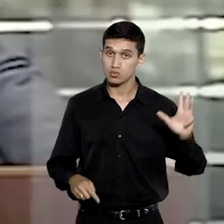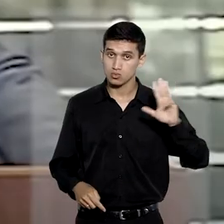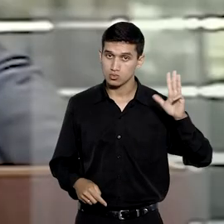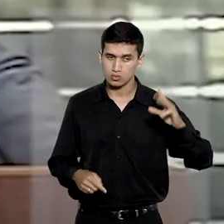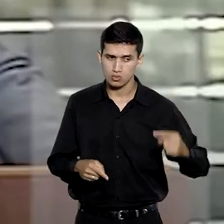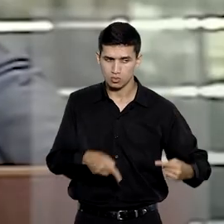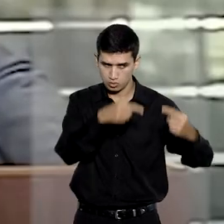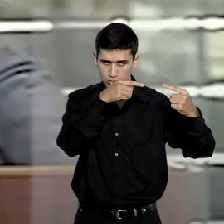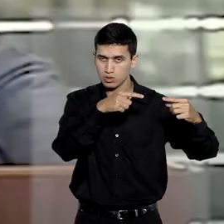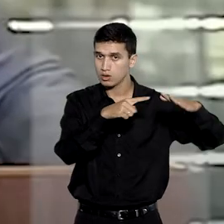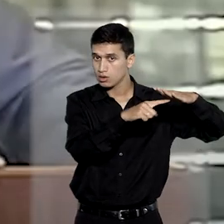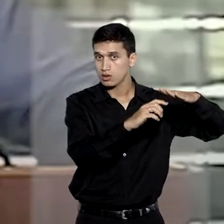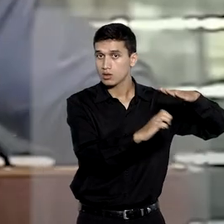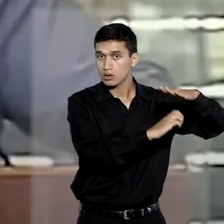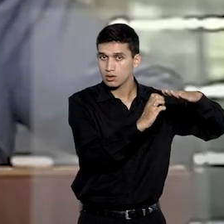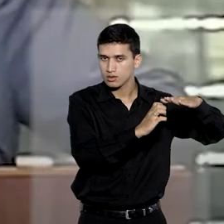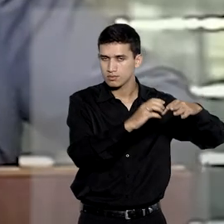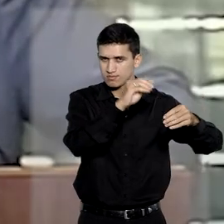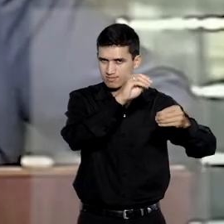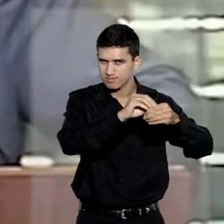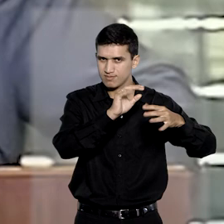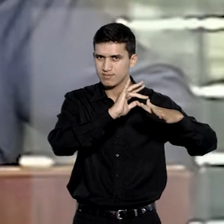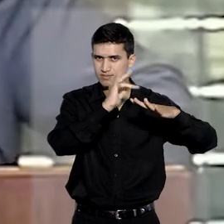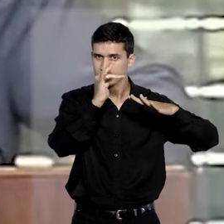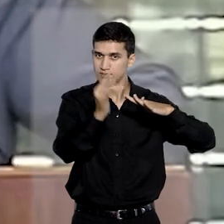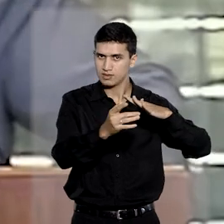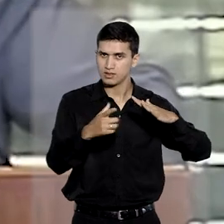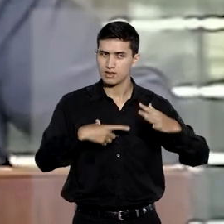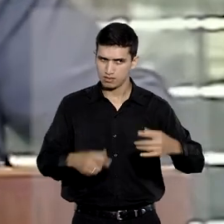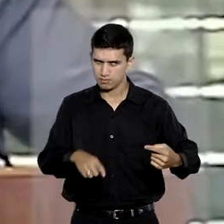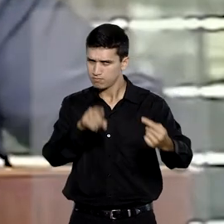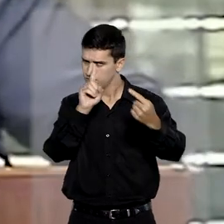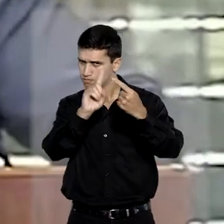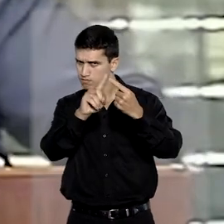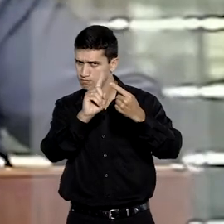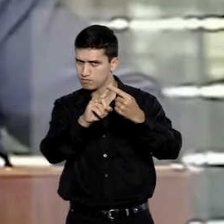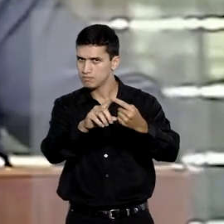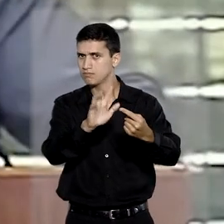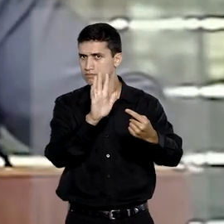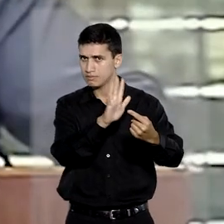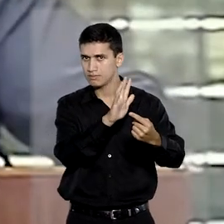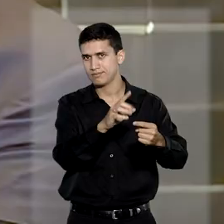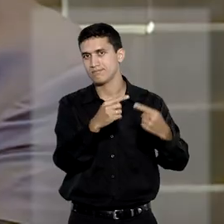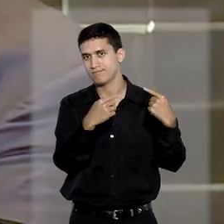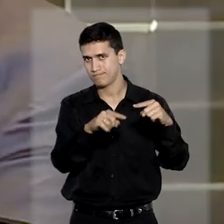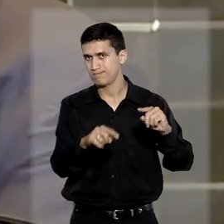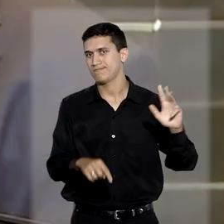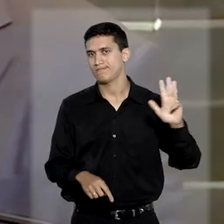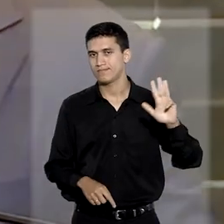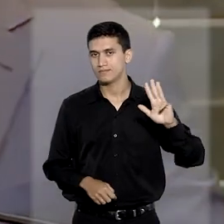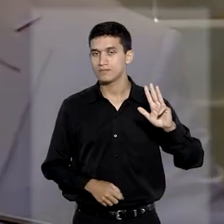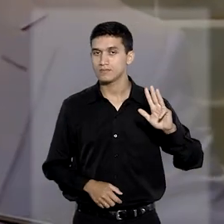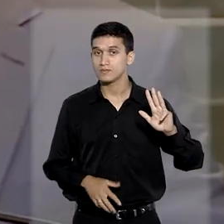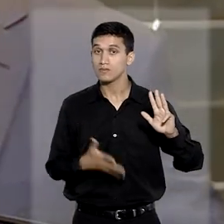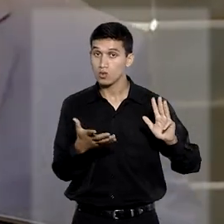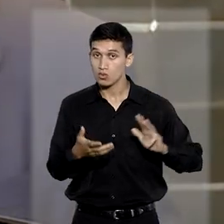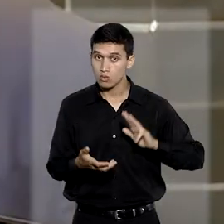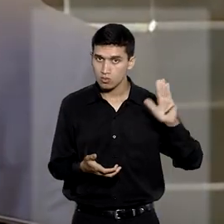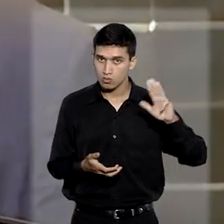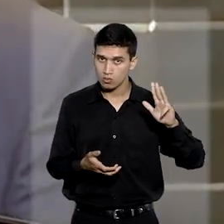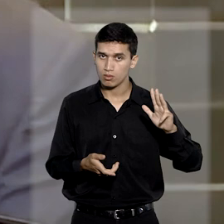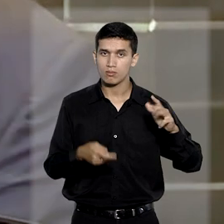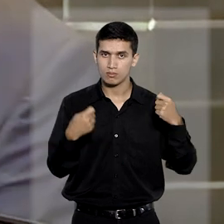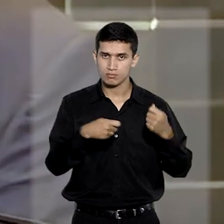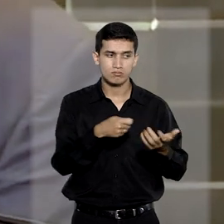da Silva contra um empresário que, por meio das redes sociais, teria proferido ameaças contra ele. Na ação, o presidente Lula